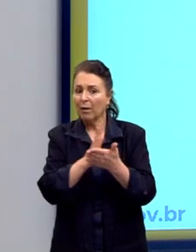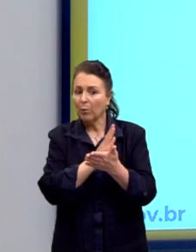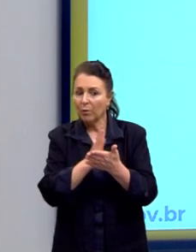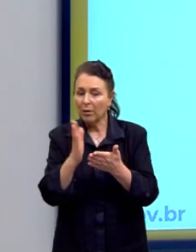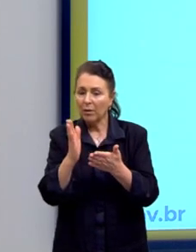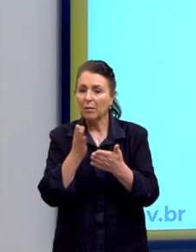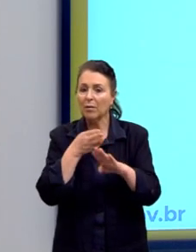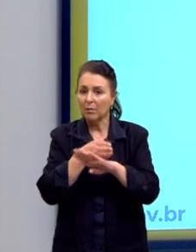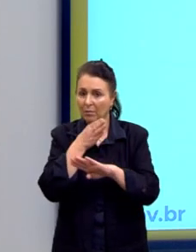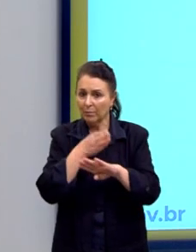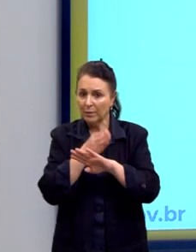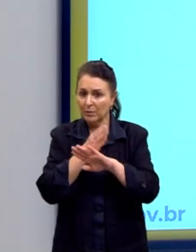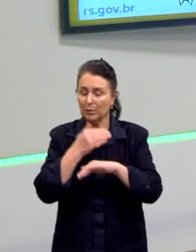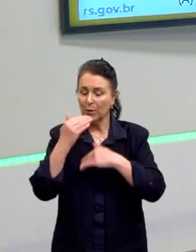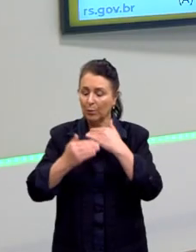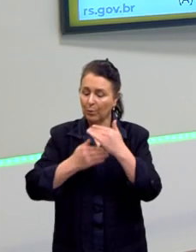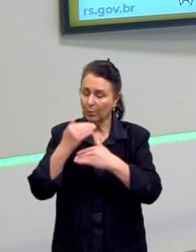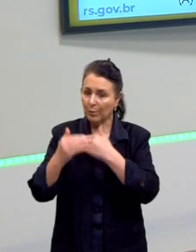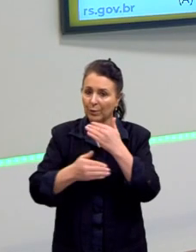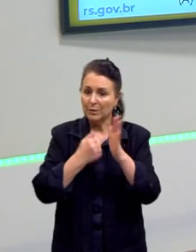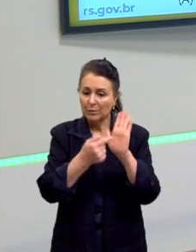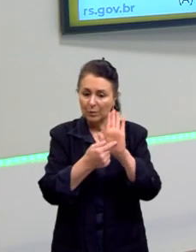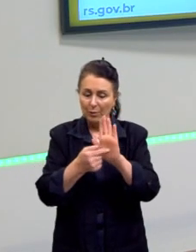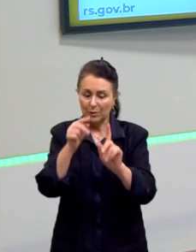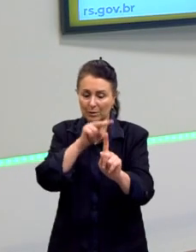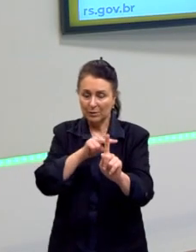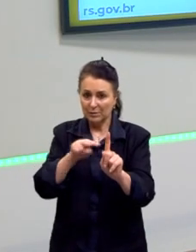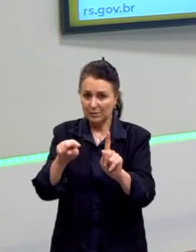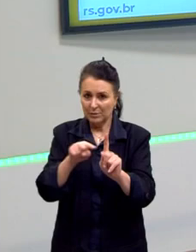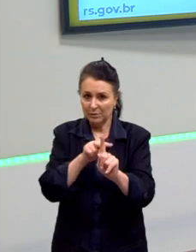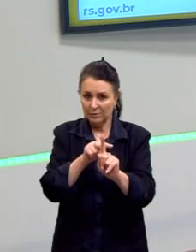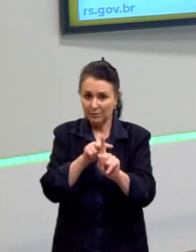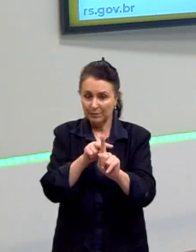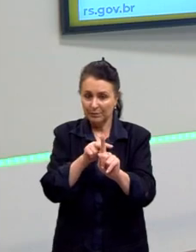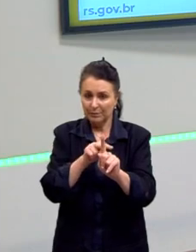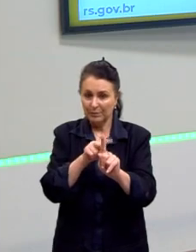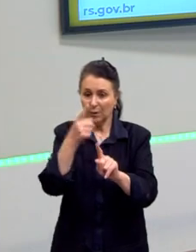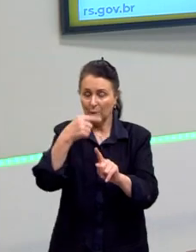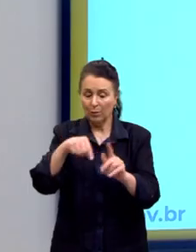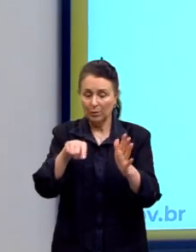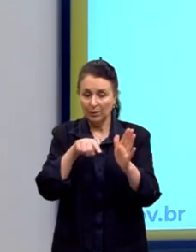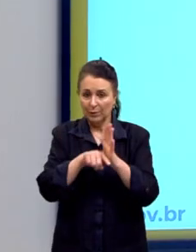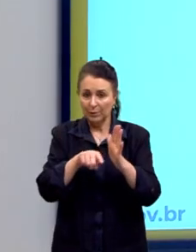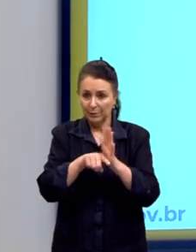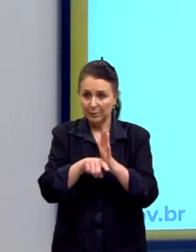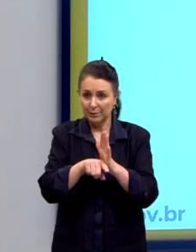envolvido com o processo que apresenta essa perspectiva. Outra questão,